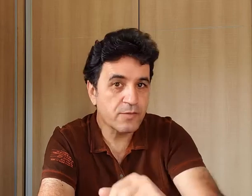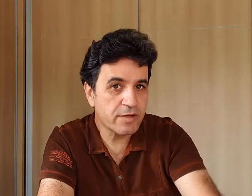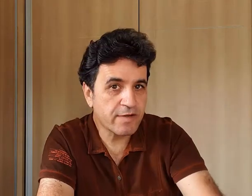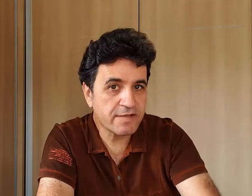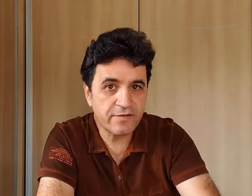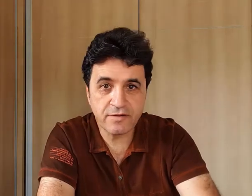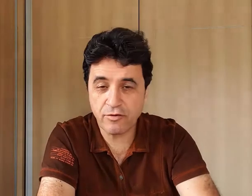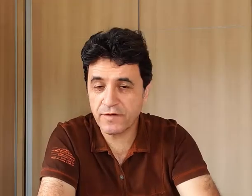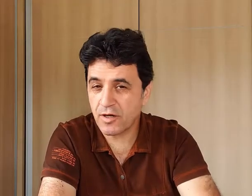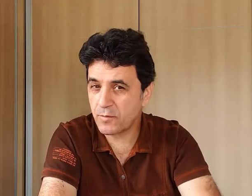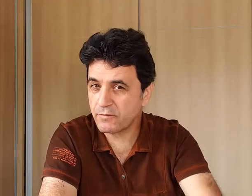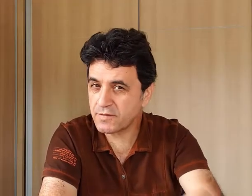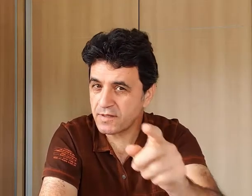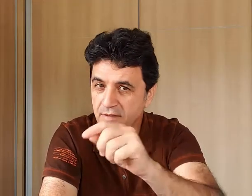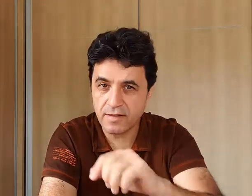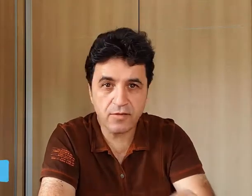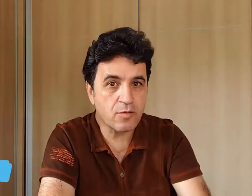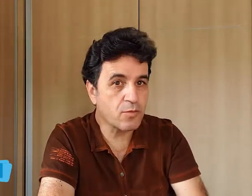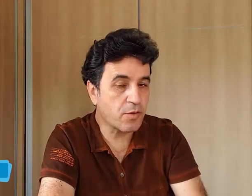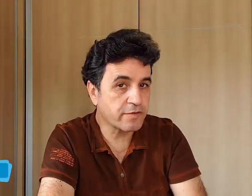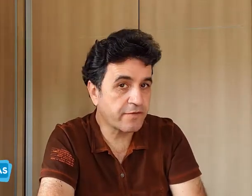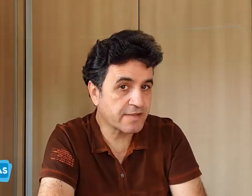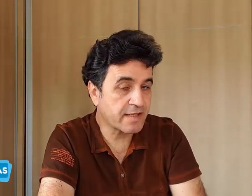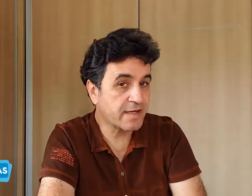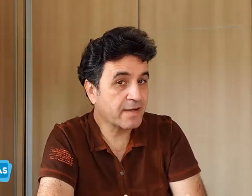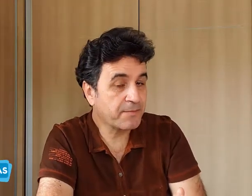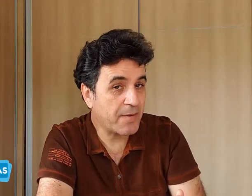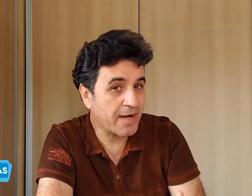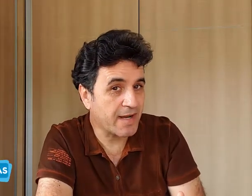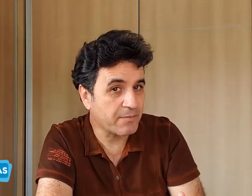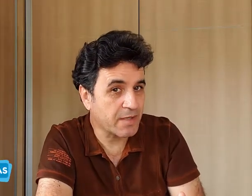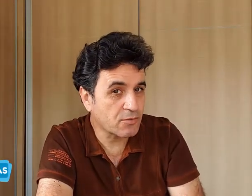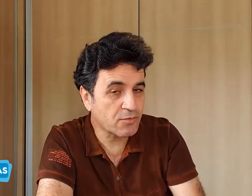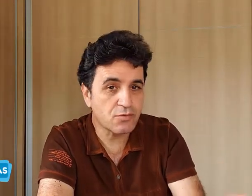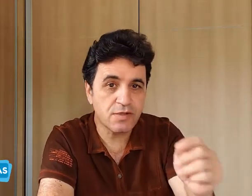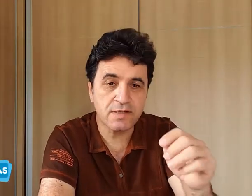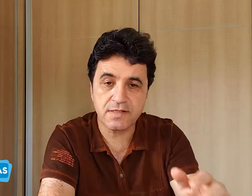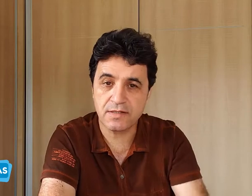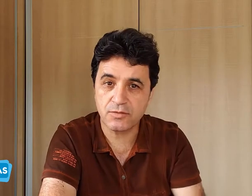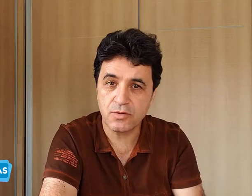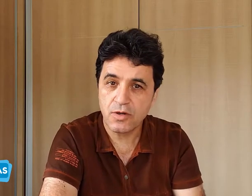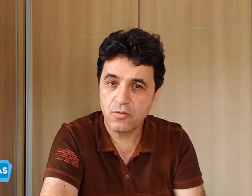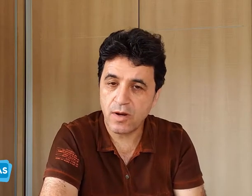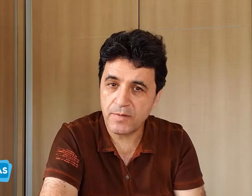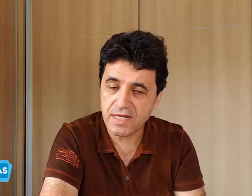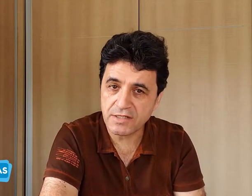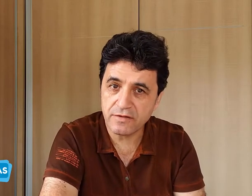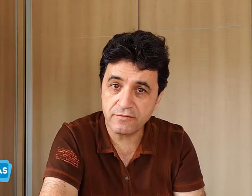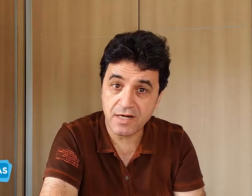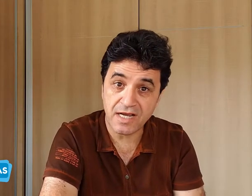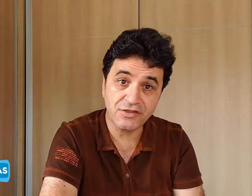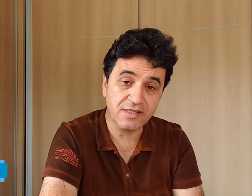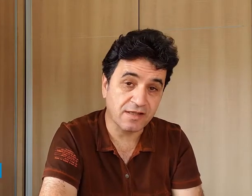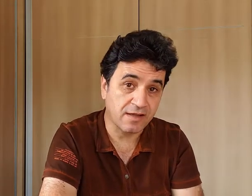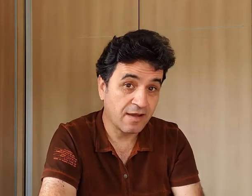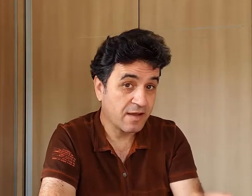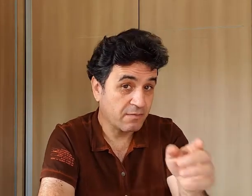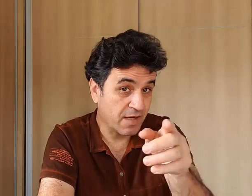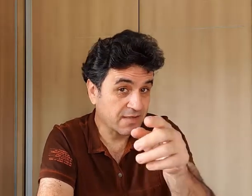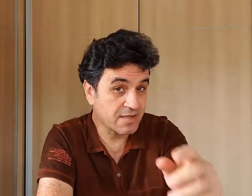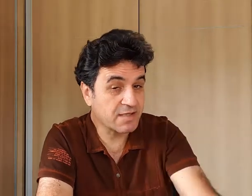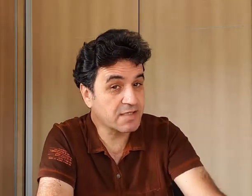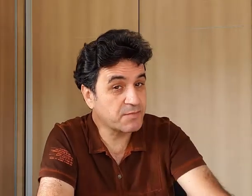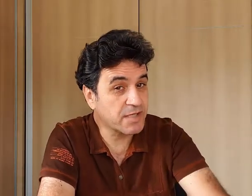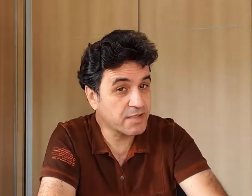Vem comigo nesse vídeo até o final para você entender como pode fazer pagamentos utilizando o aplicativo Caixa Tem.